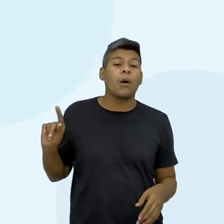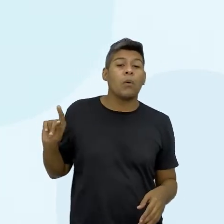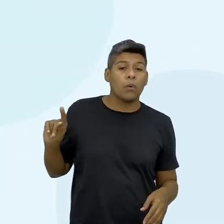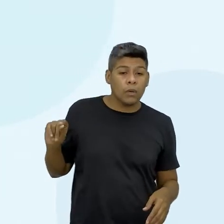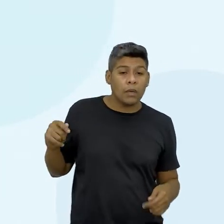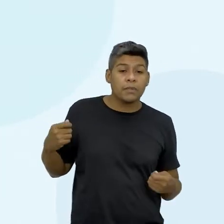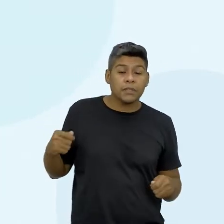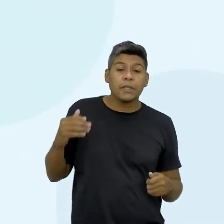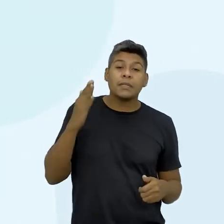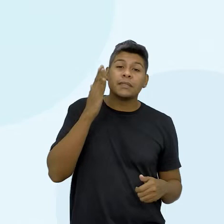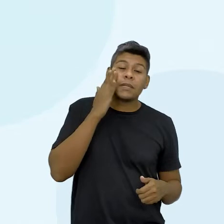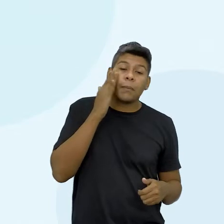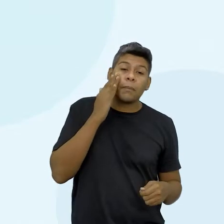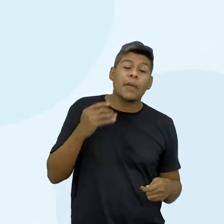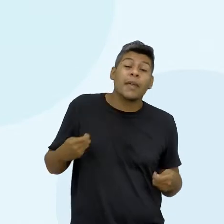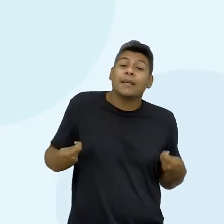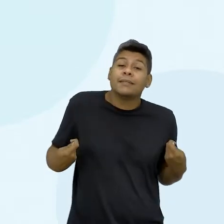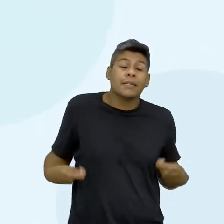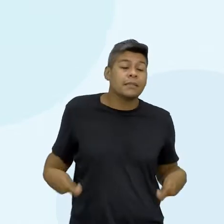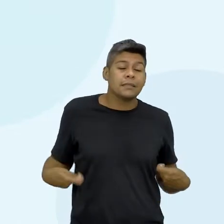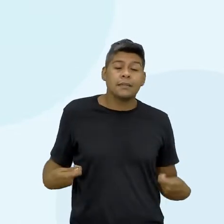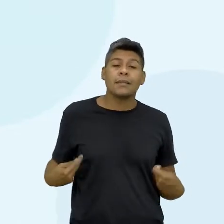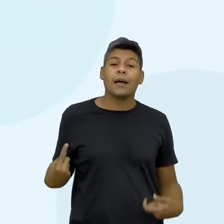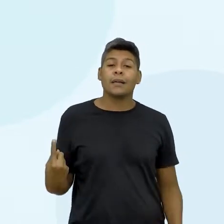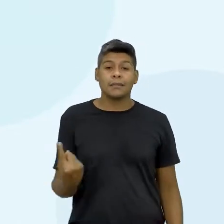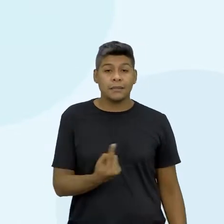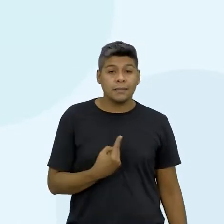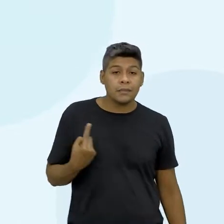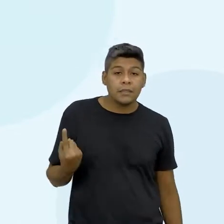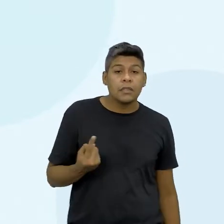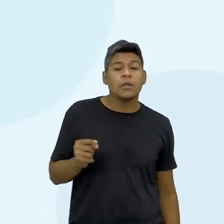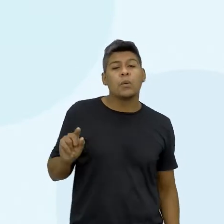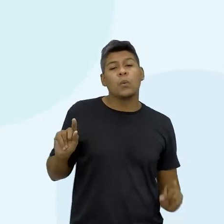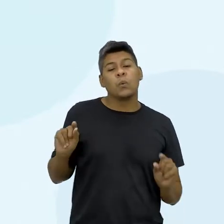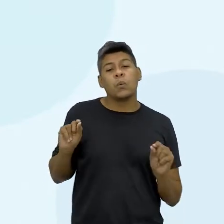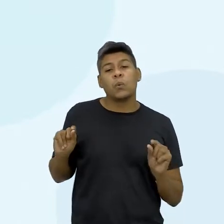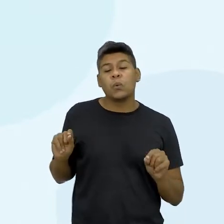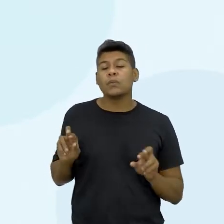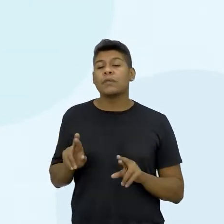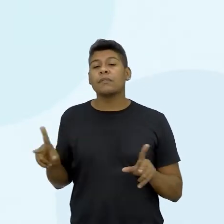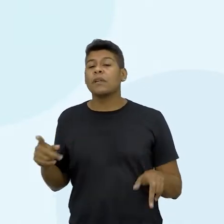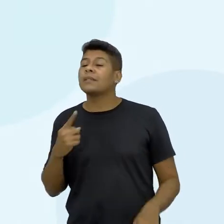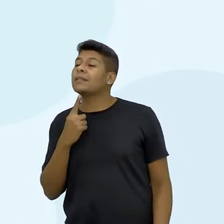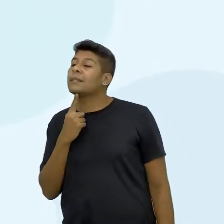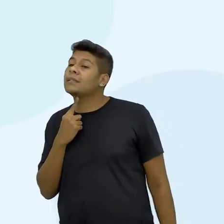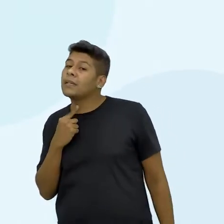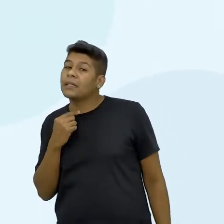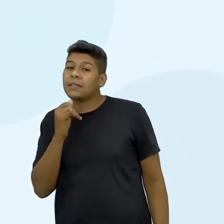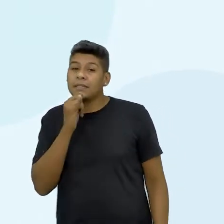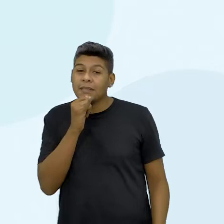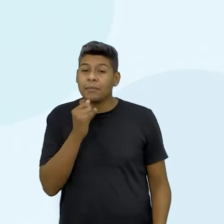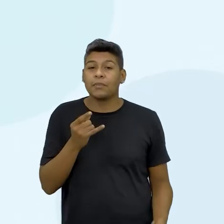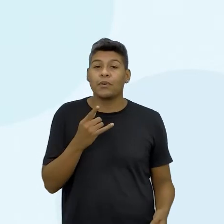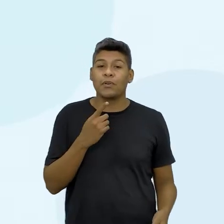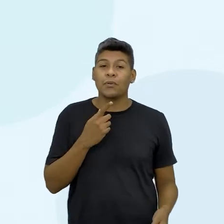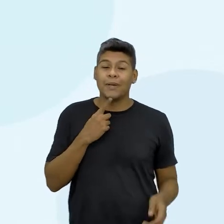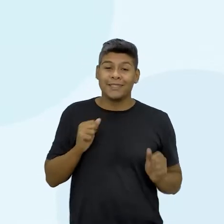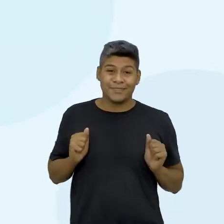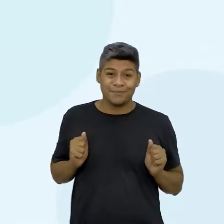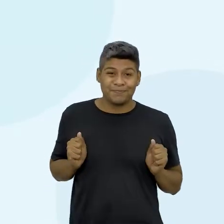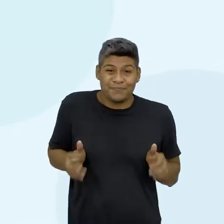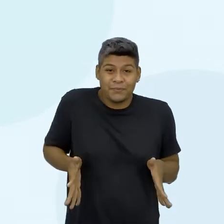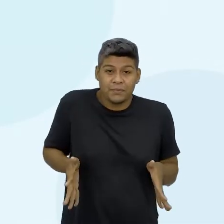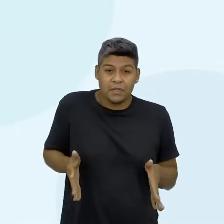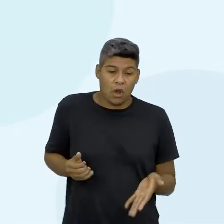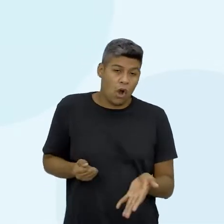saber o que é a nossa necessidade e o que é o nosso desejo, para não comprar por impulso, não